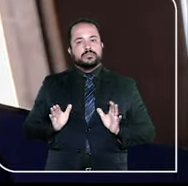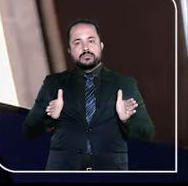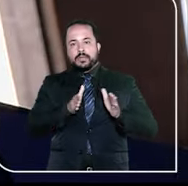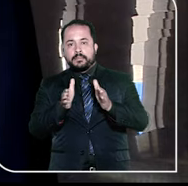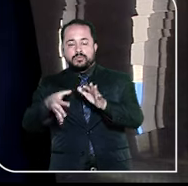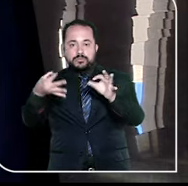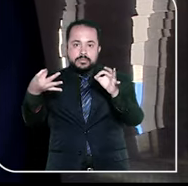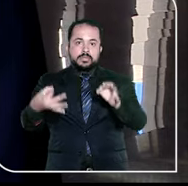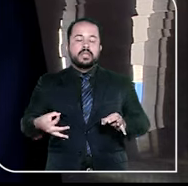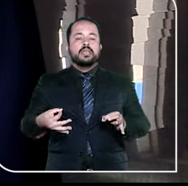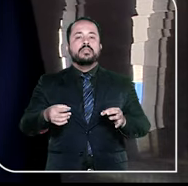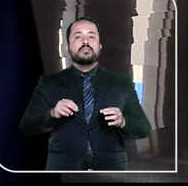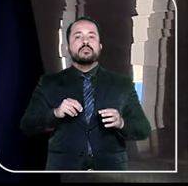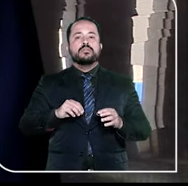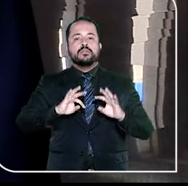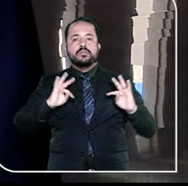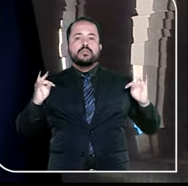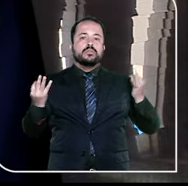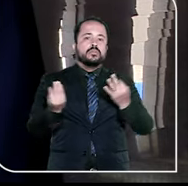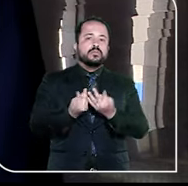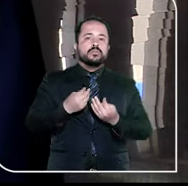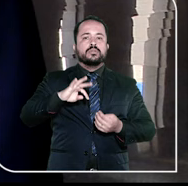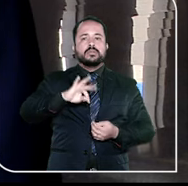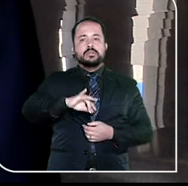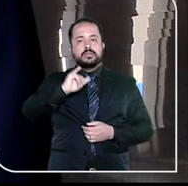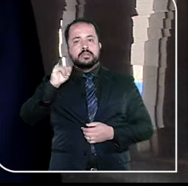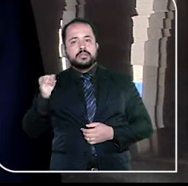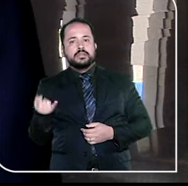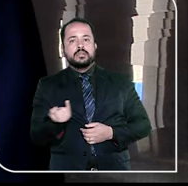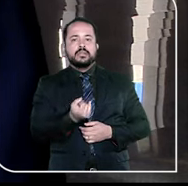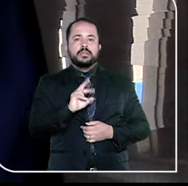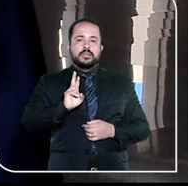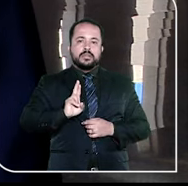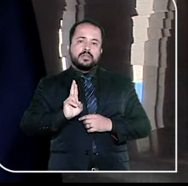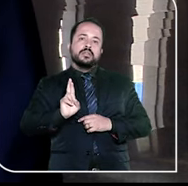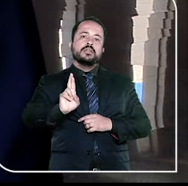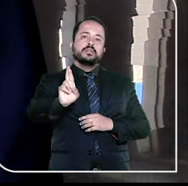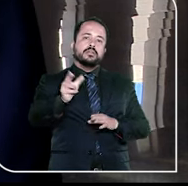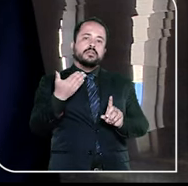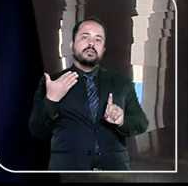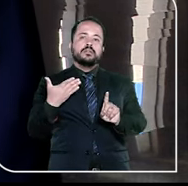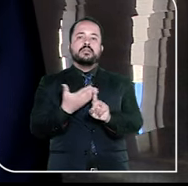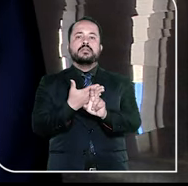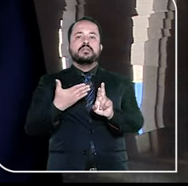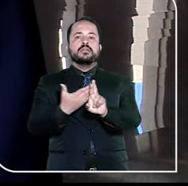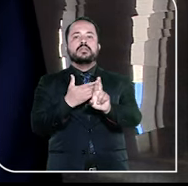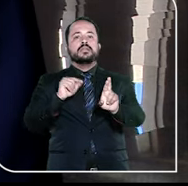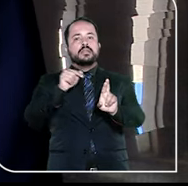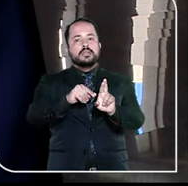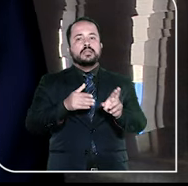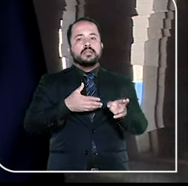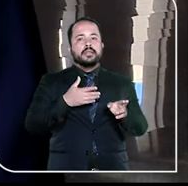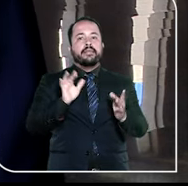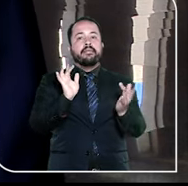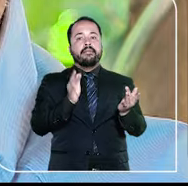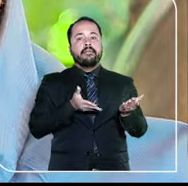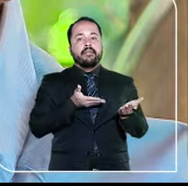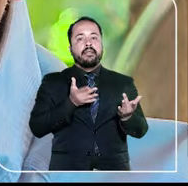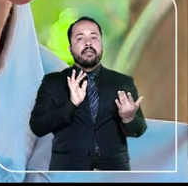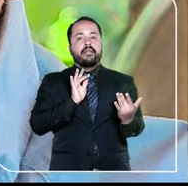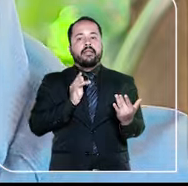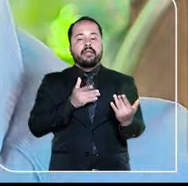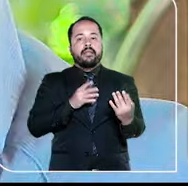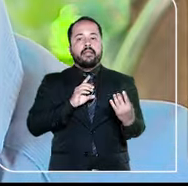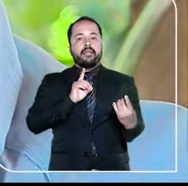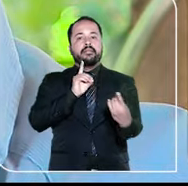caminho certo. Tudo no sentido de fazer com que o STJ fosse referência no atendimento ao cidadão. O